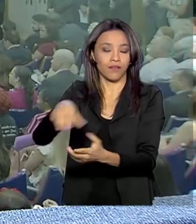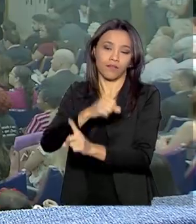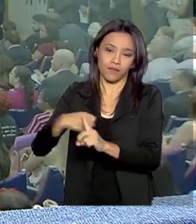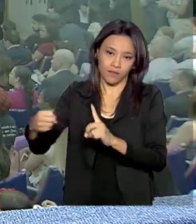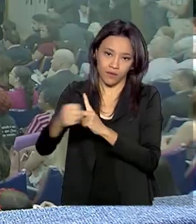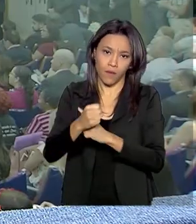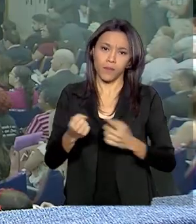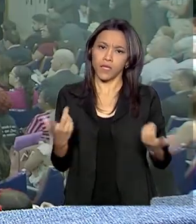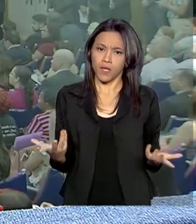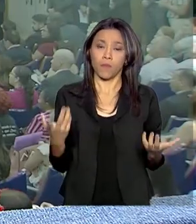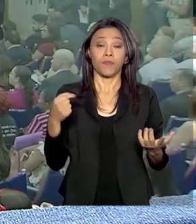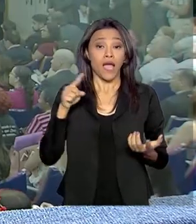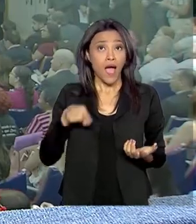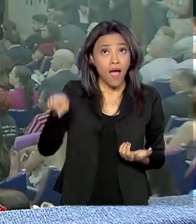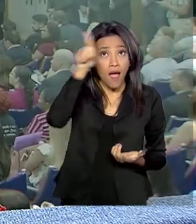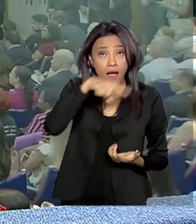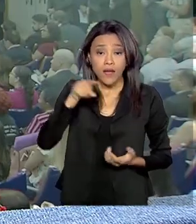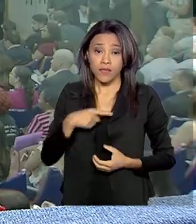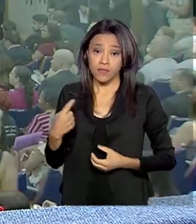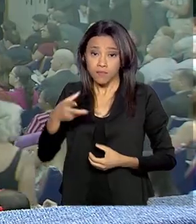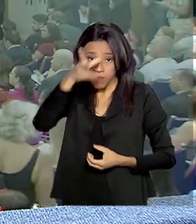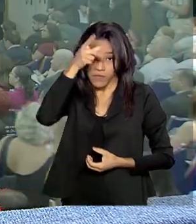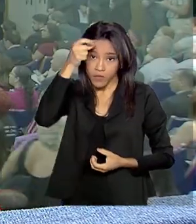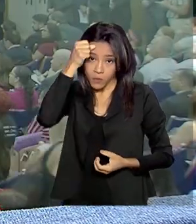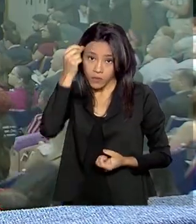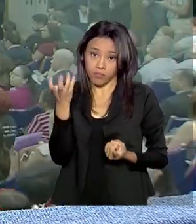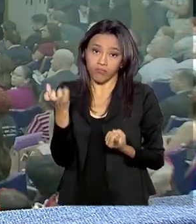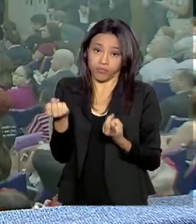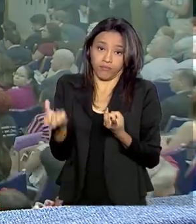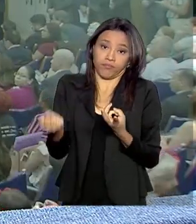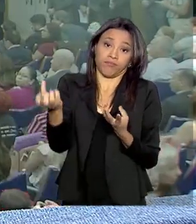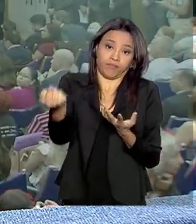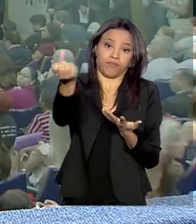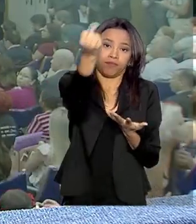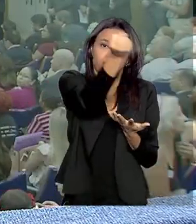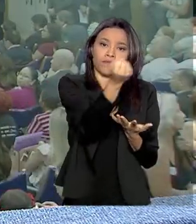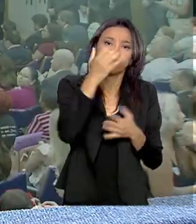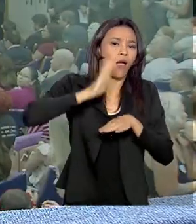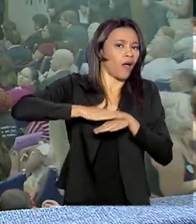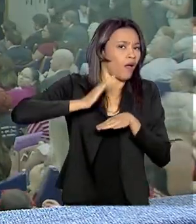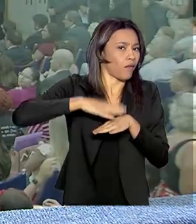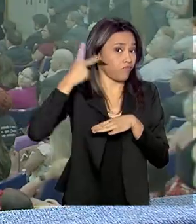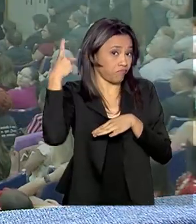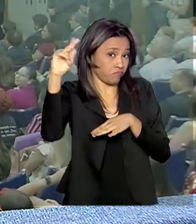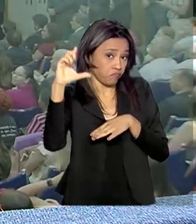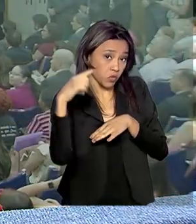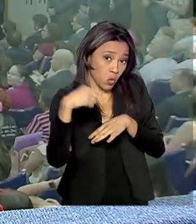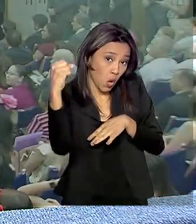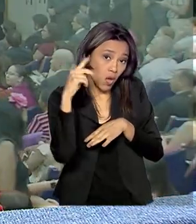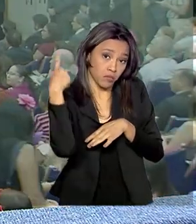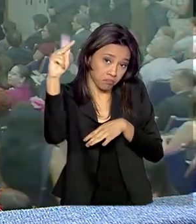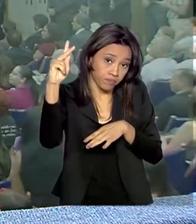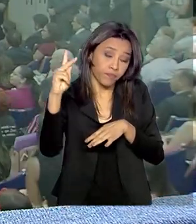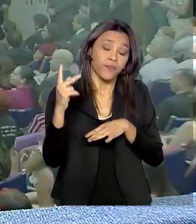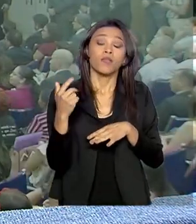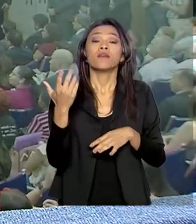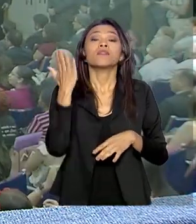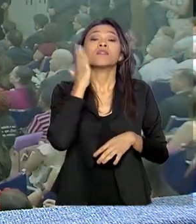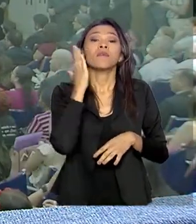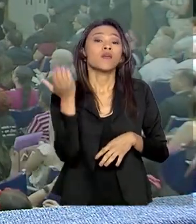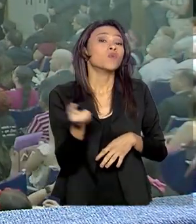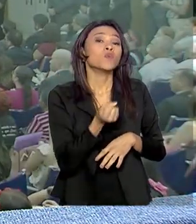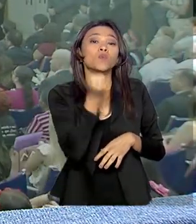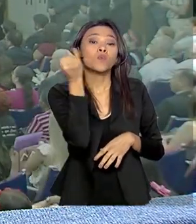adesão dessas prefeituras é de iniciativa delas. Elas devem indicar também o número de